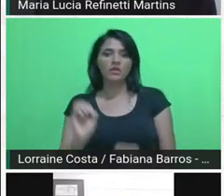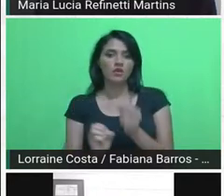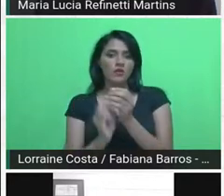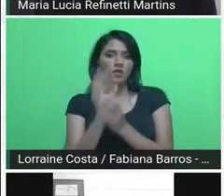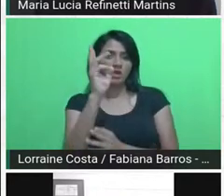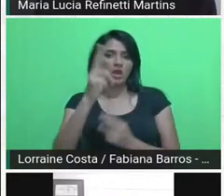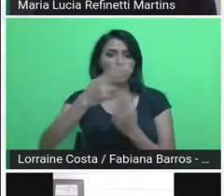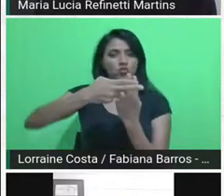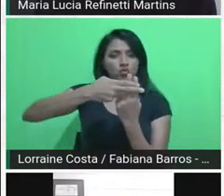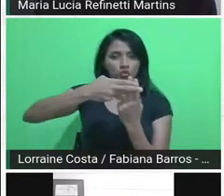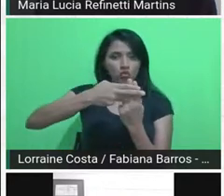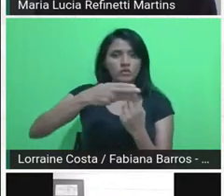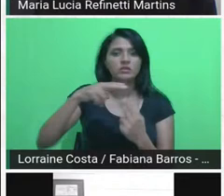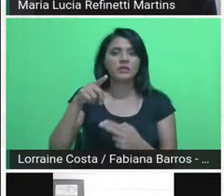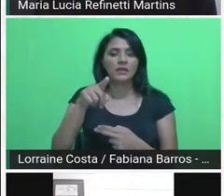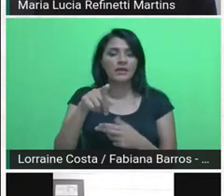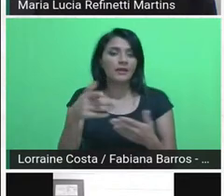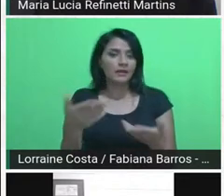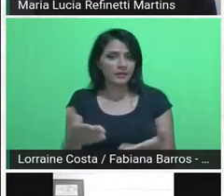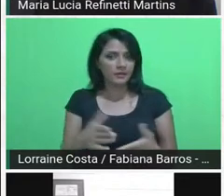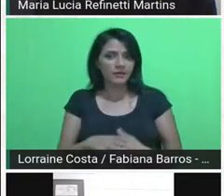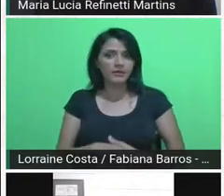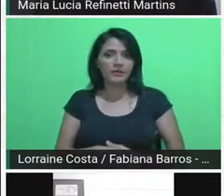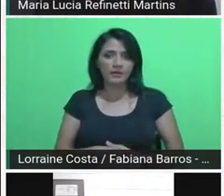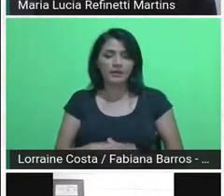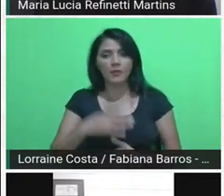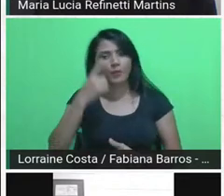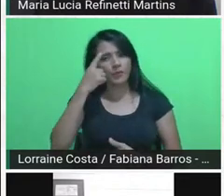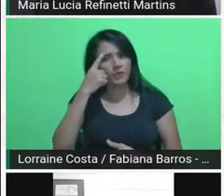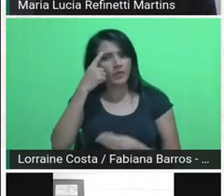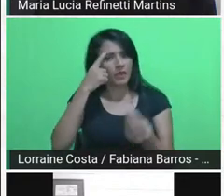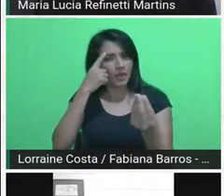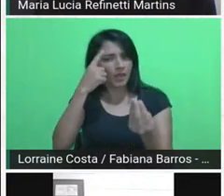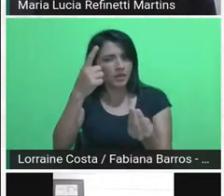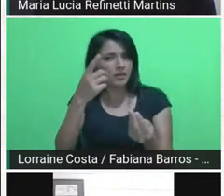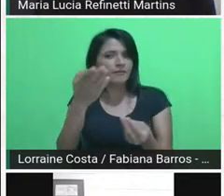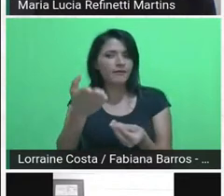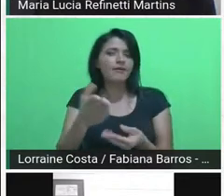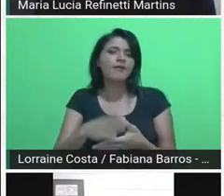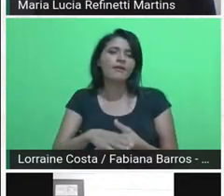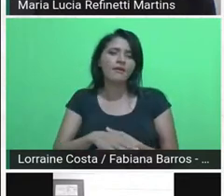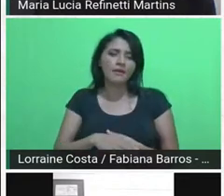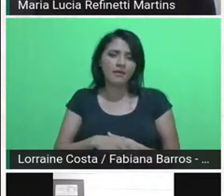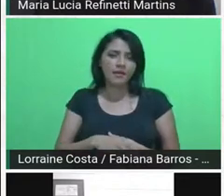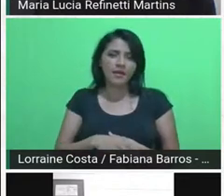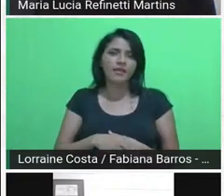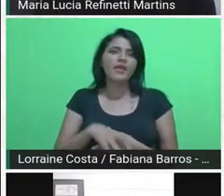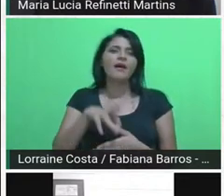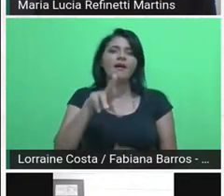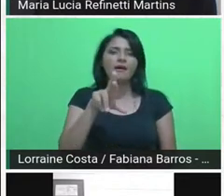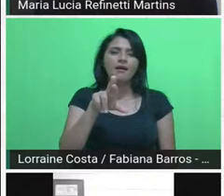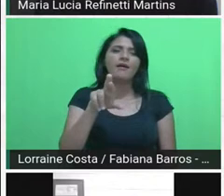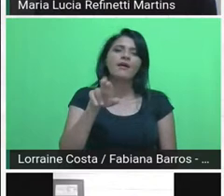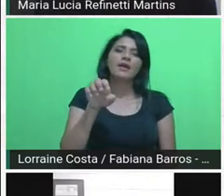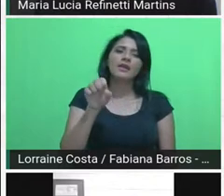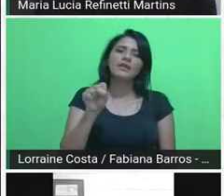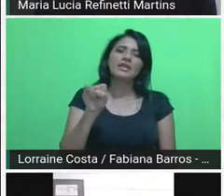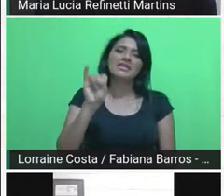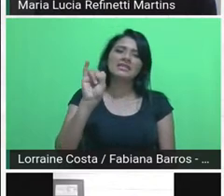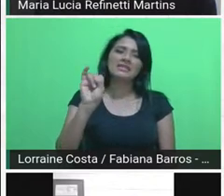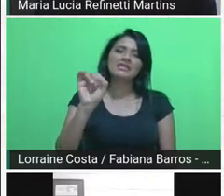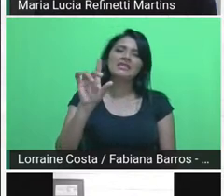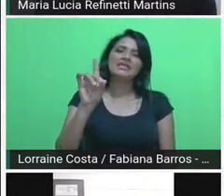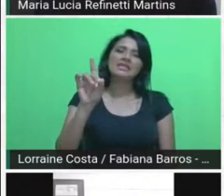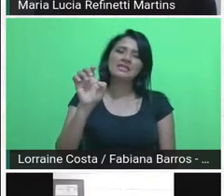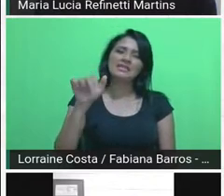a ideia da residência multiprofissional era exatamente